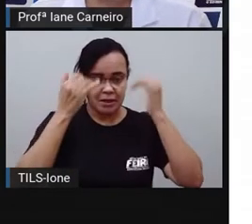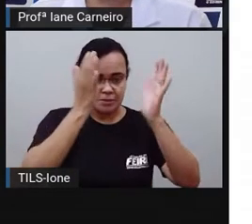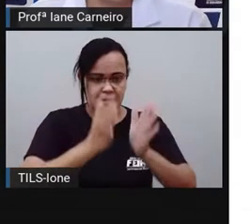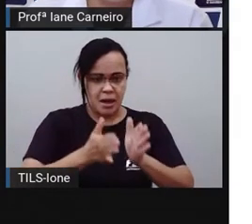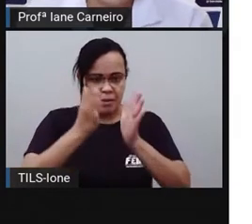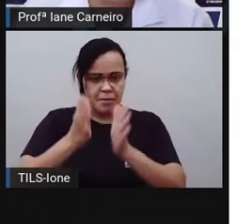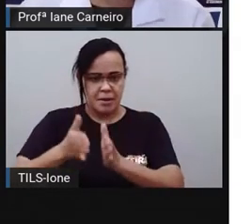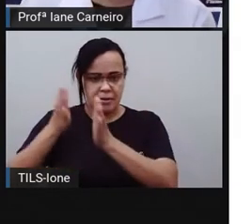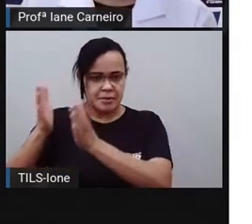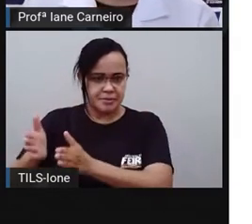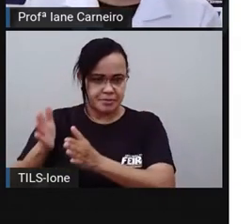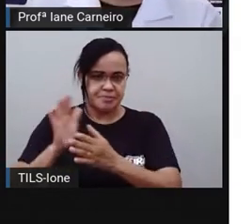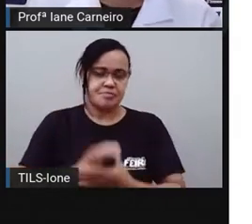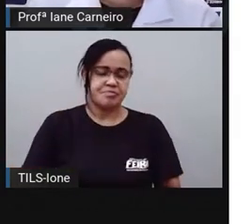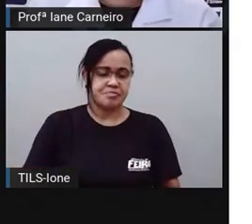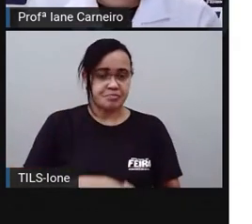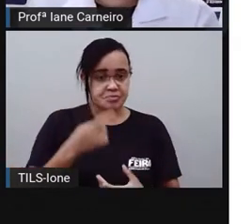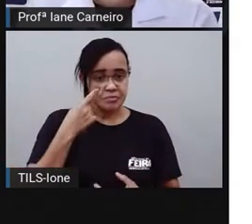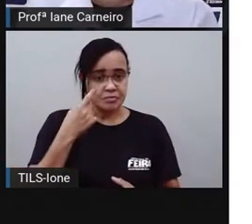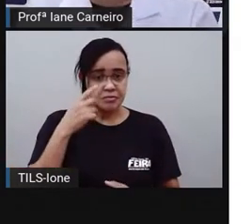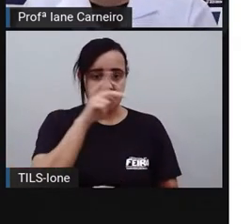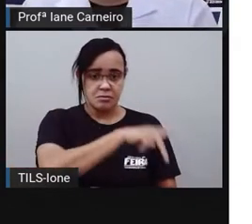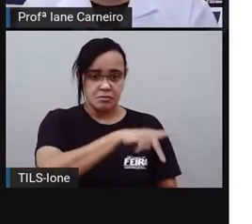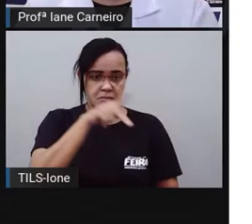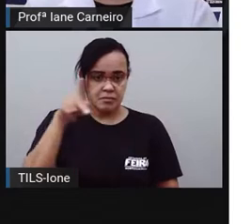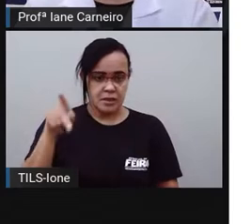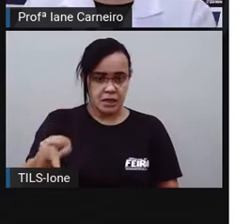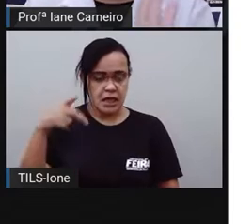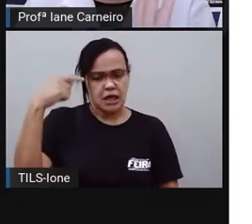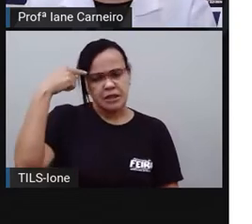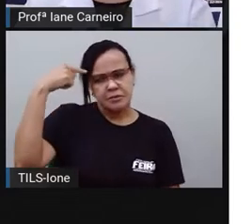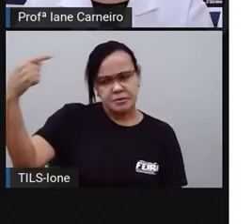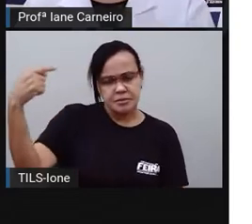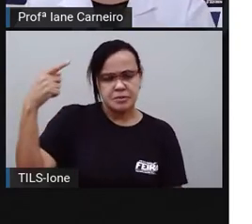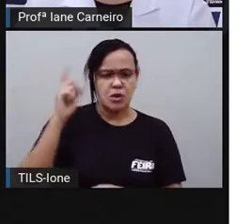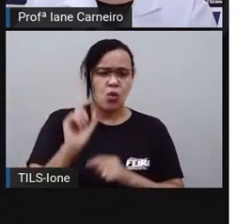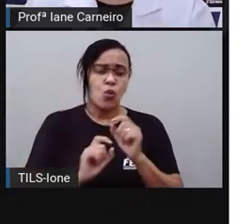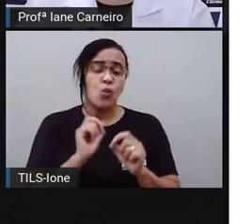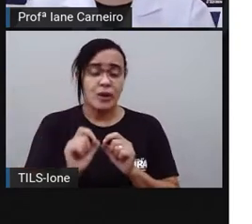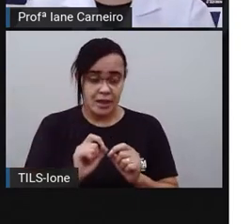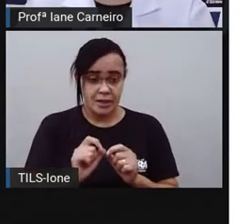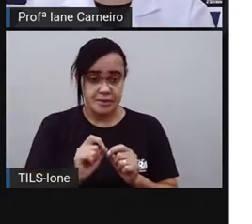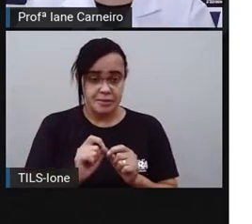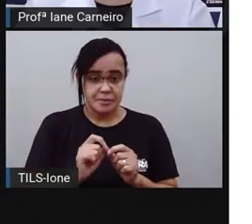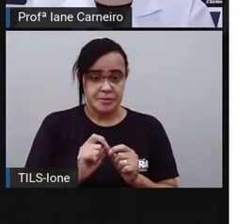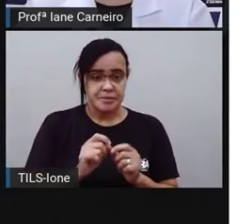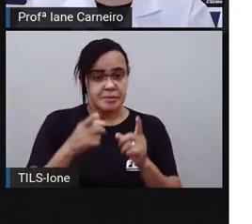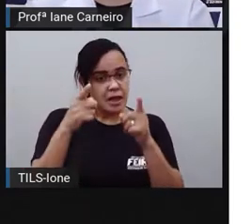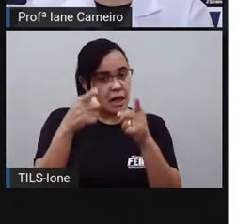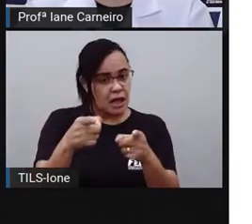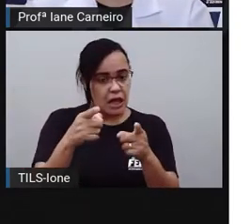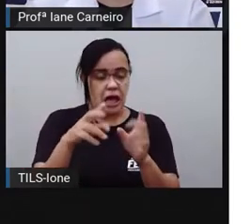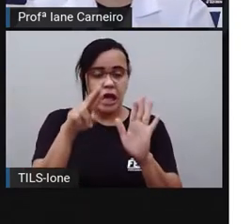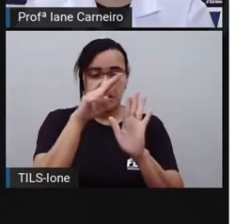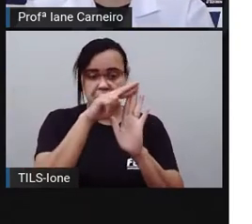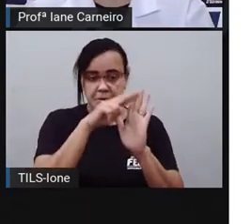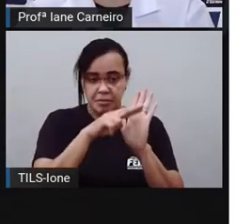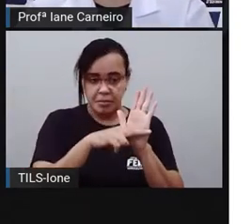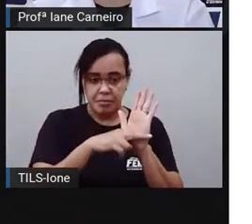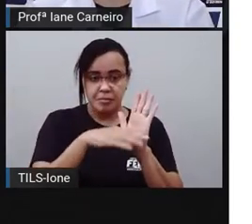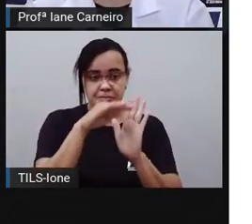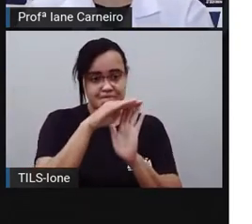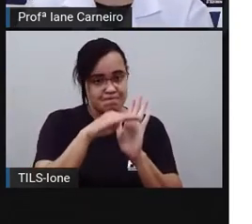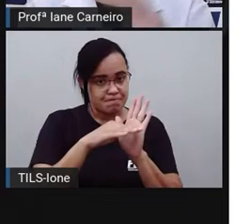E aí a Pró trouxe, né? Para a gente continuar pensando, esse aqui é o modelo de uma receita, né? Percebam que ele é bem